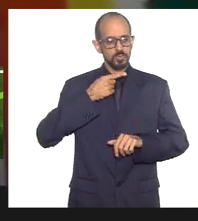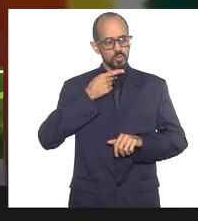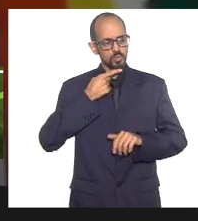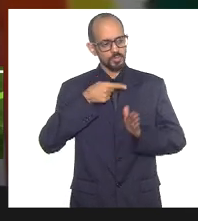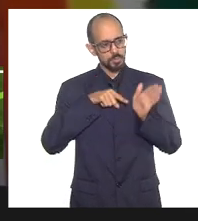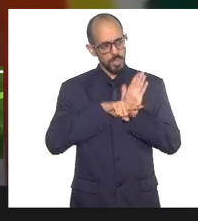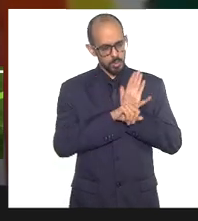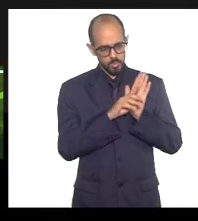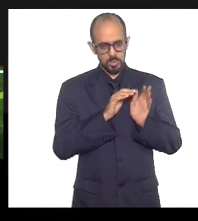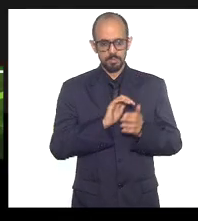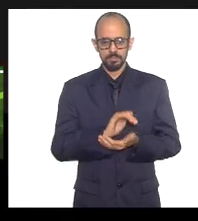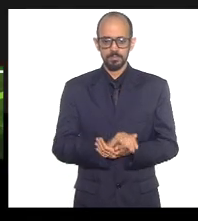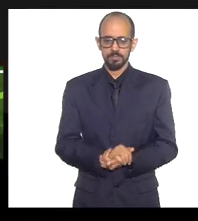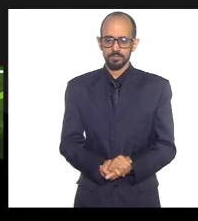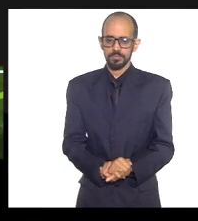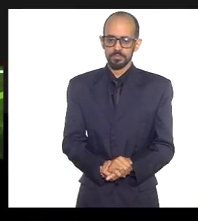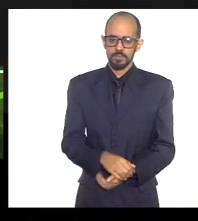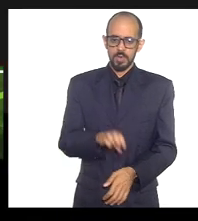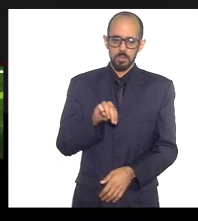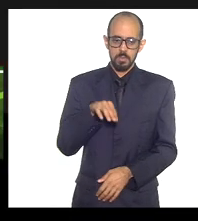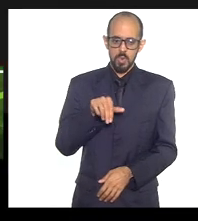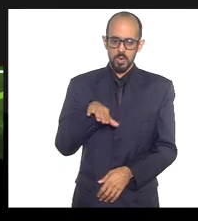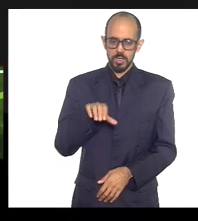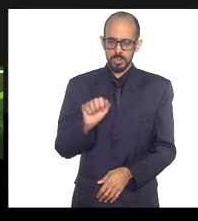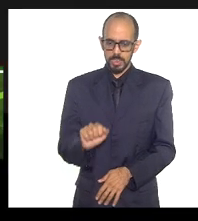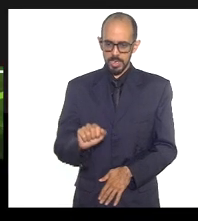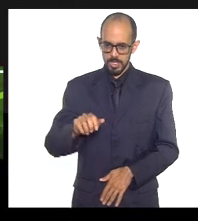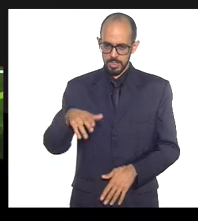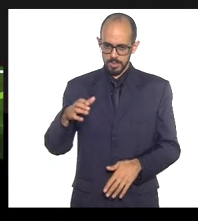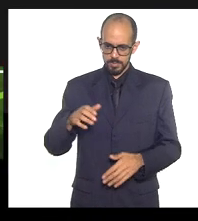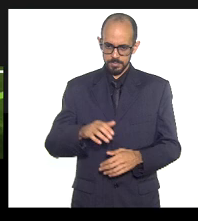Obrigada, deputada. Deputada Mônica Francisco.